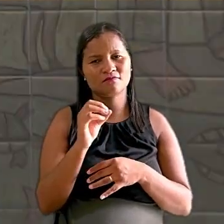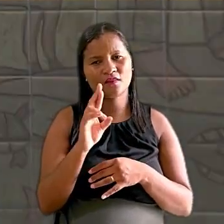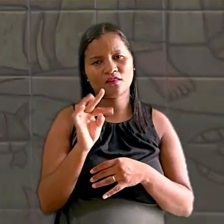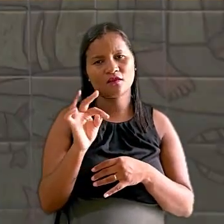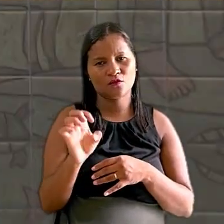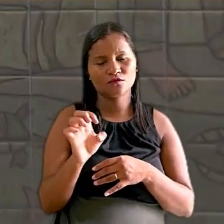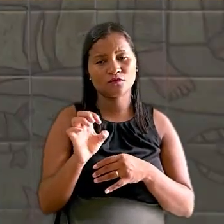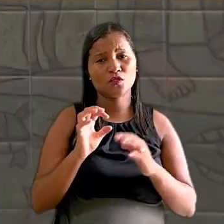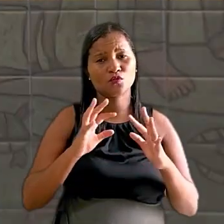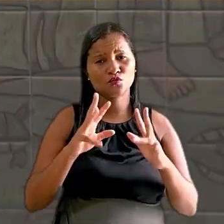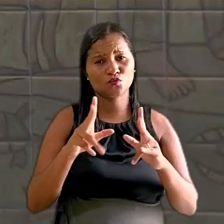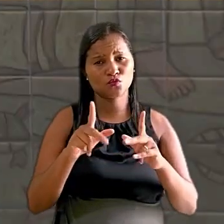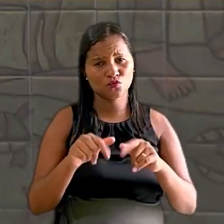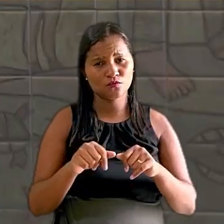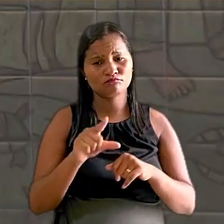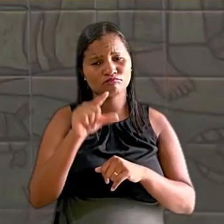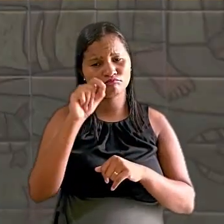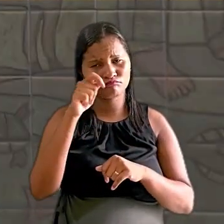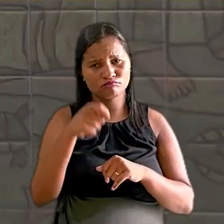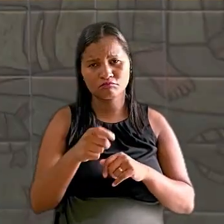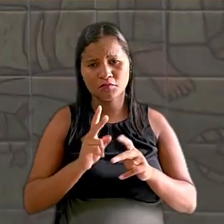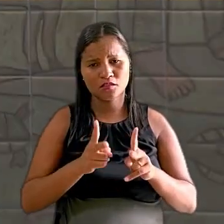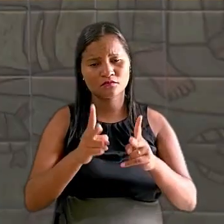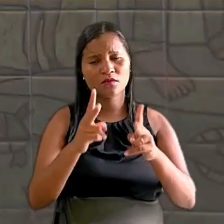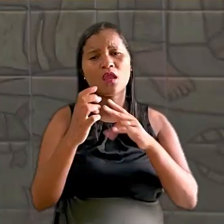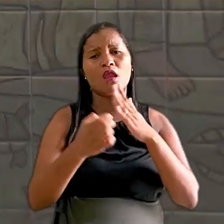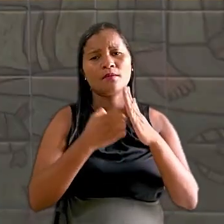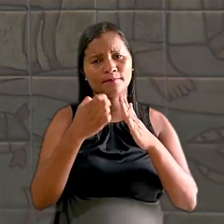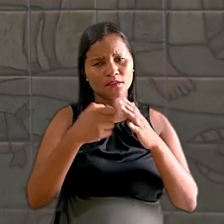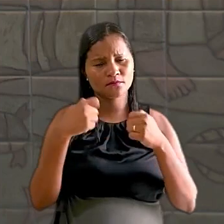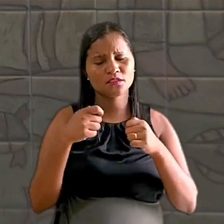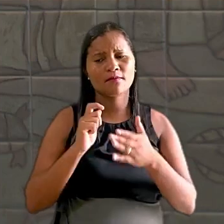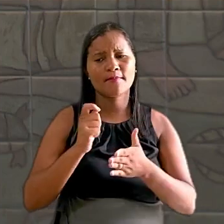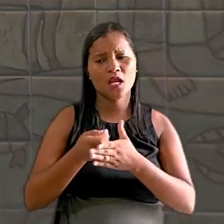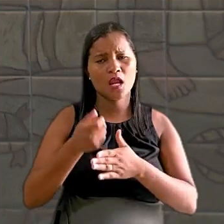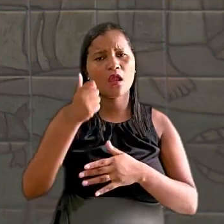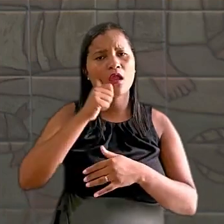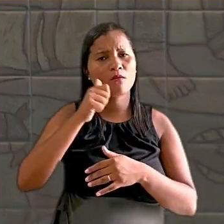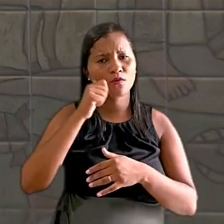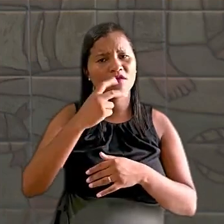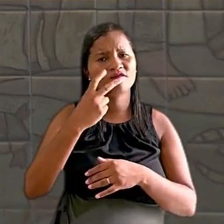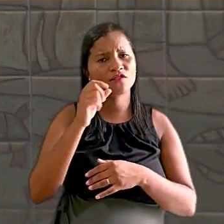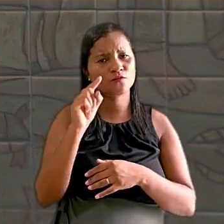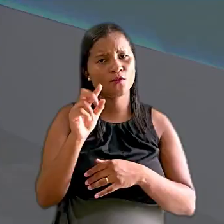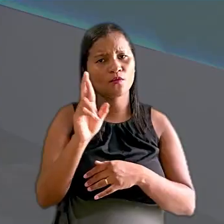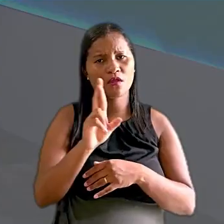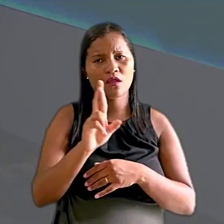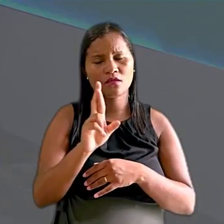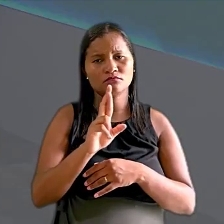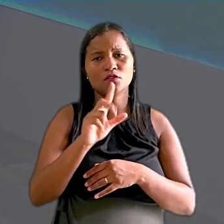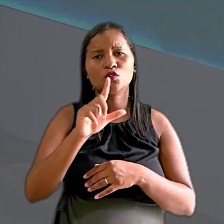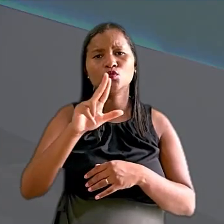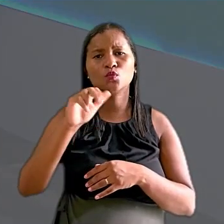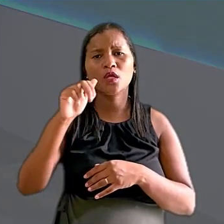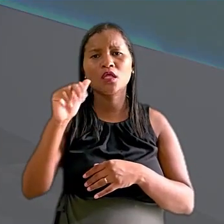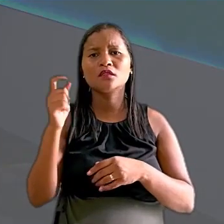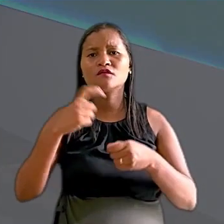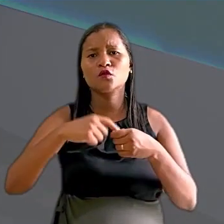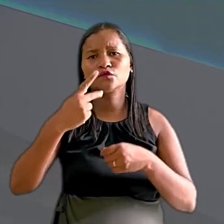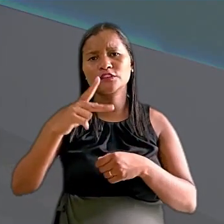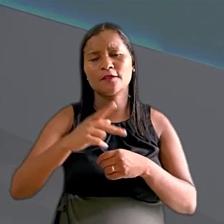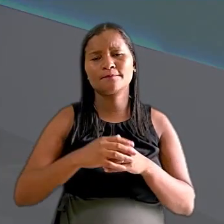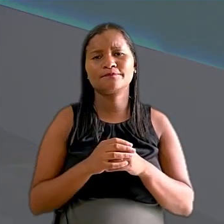Por unanimidade, a decisão do regional ficou mantida e a empresa vai ter de indenizar a empregada em R$ 20 mil. Luana, volto com você.